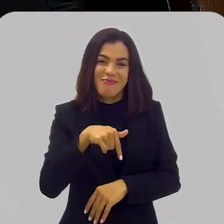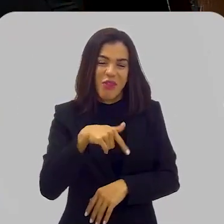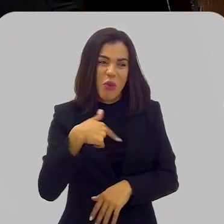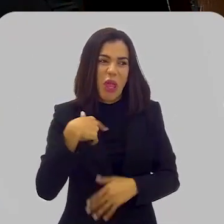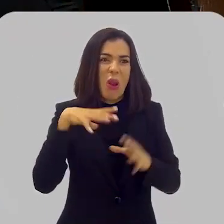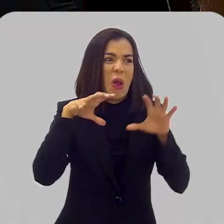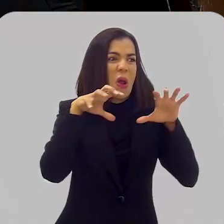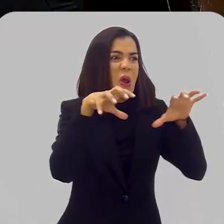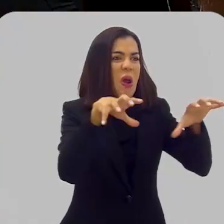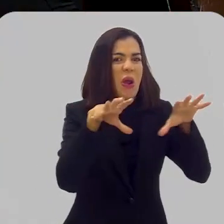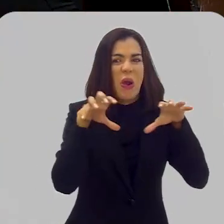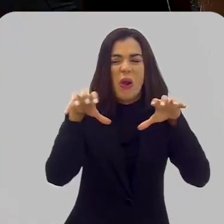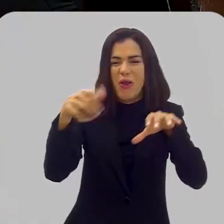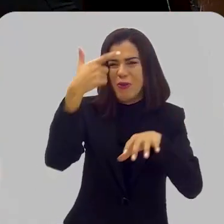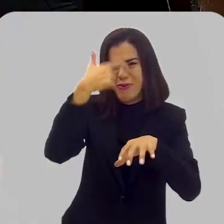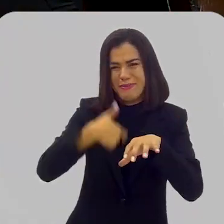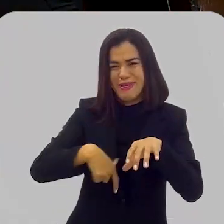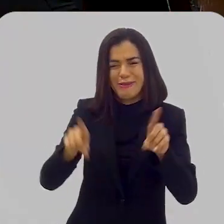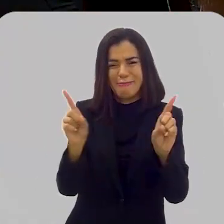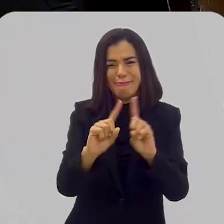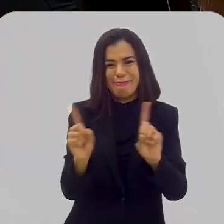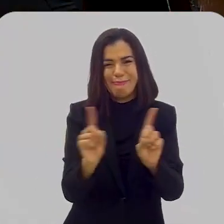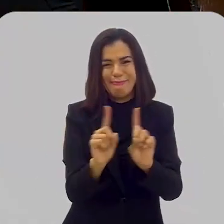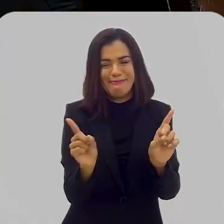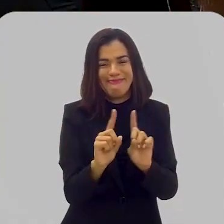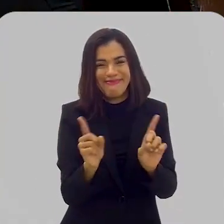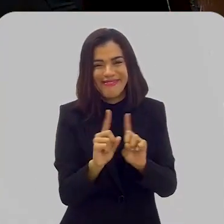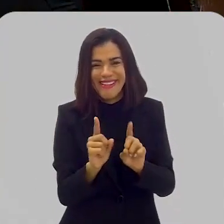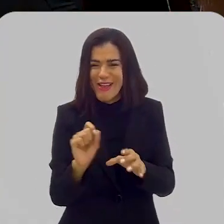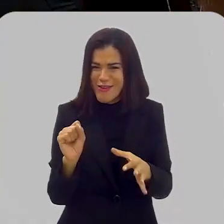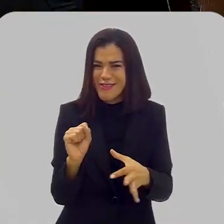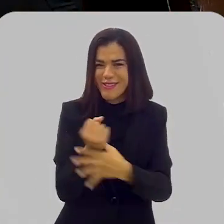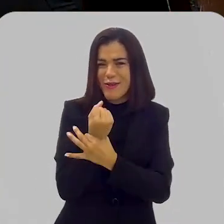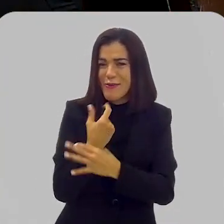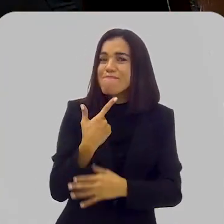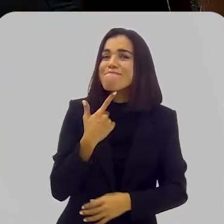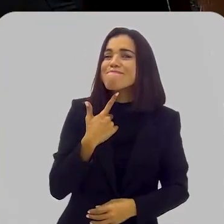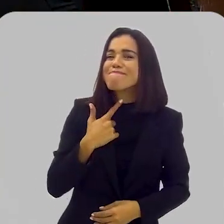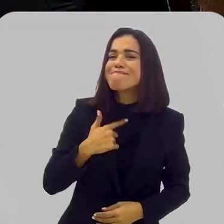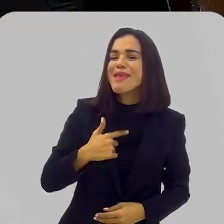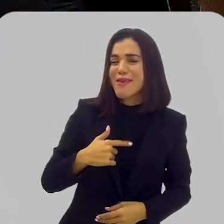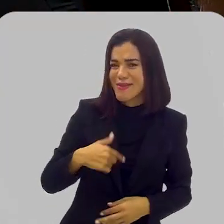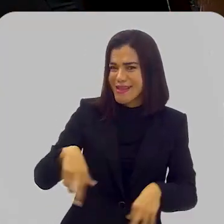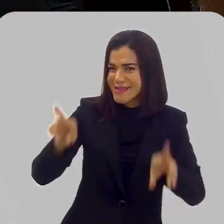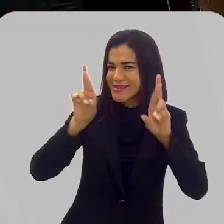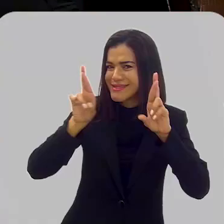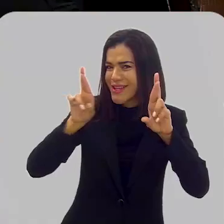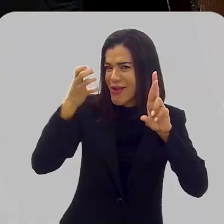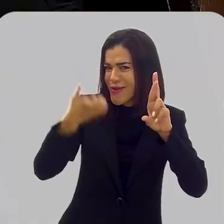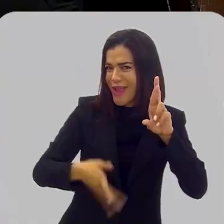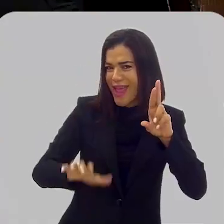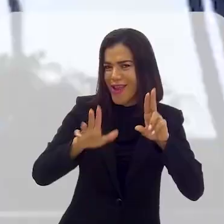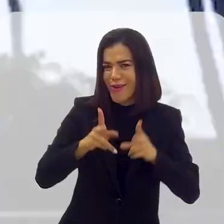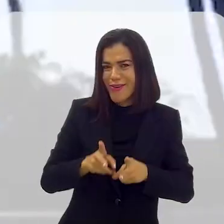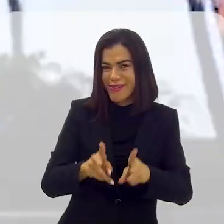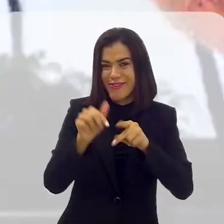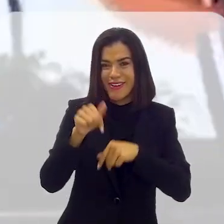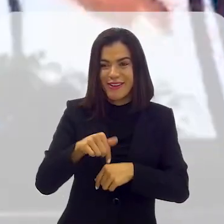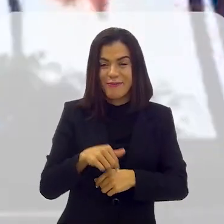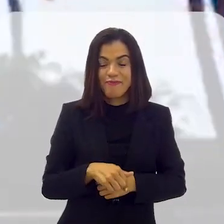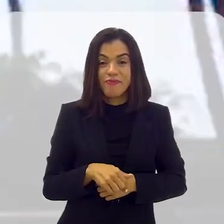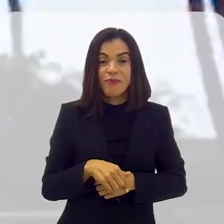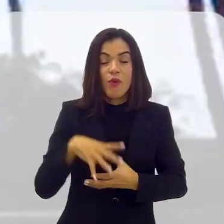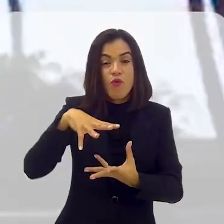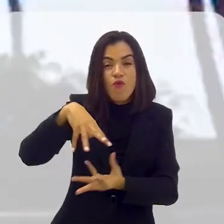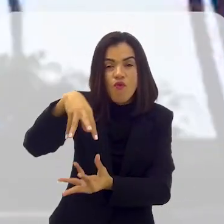Não precisam se assustar no futuro, porque, seguramente, se for do meu desejo, eu não estarei aqui. O